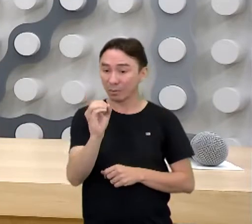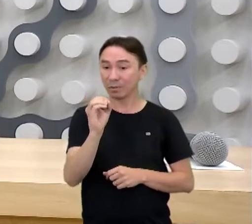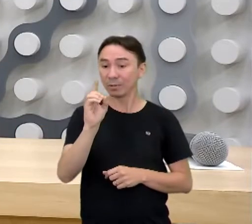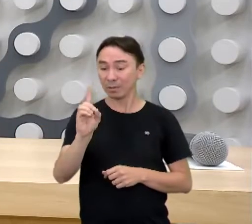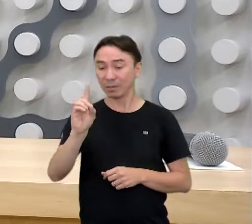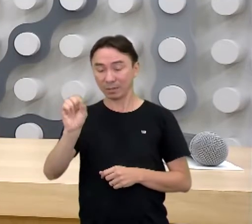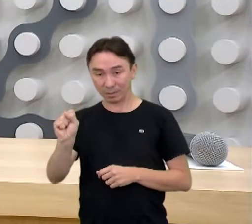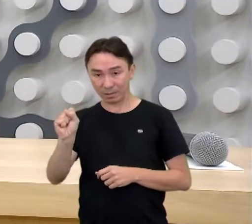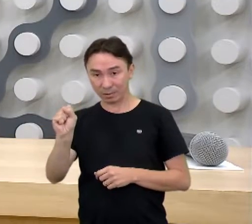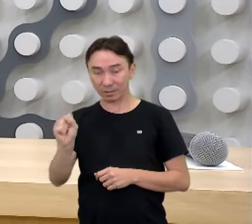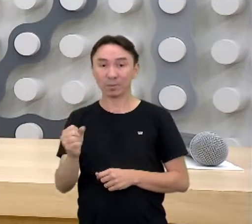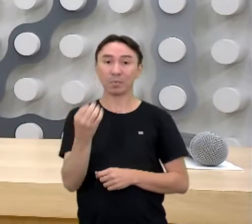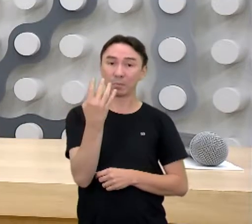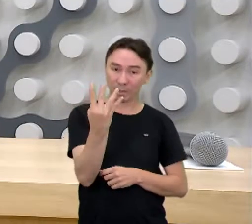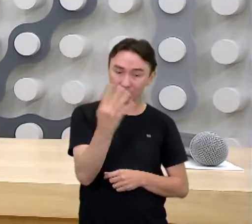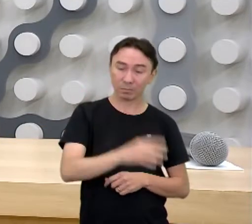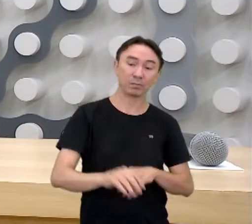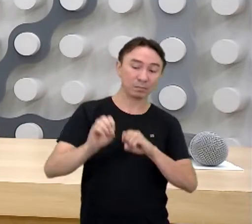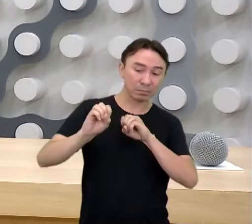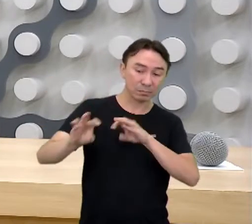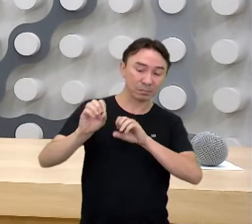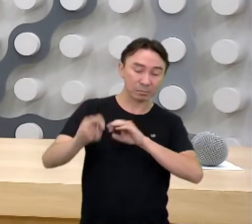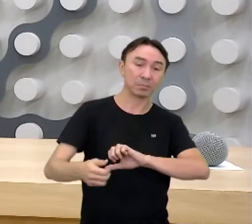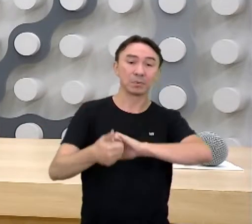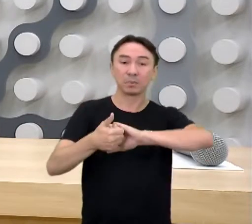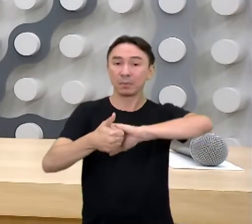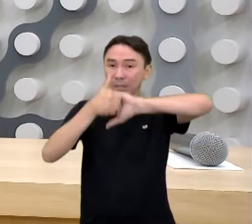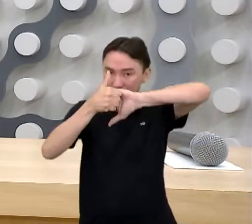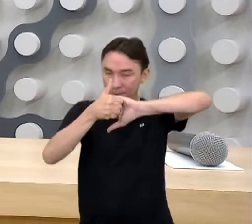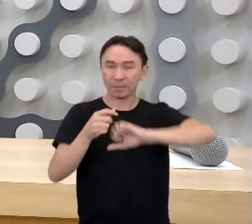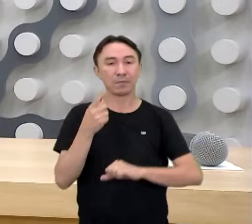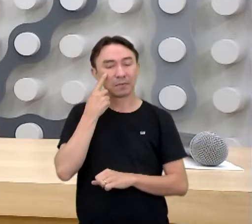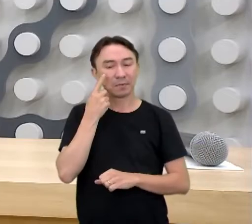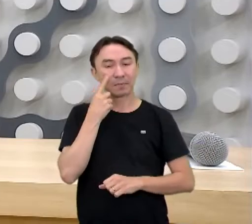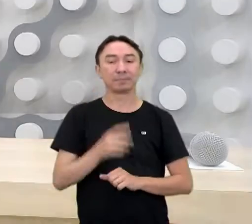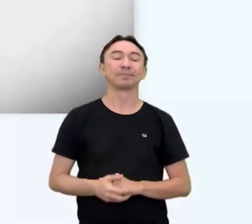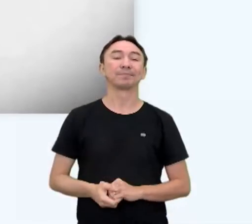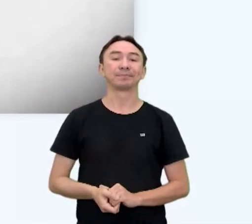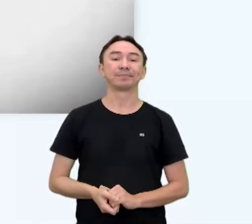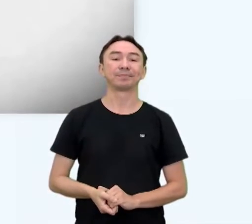Qualidade, né, vídeo aí do IBGE Explica, daqui a pouco retornamos. Até mais.